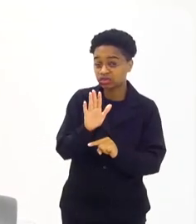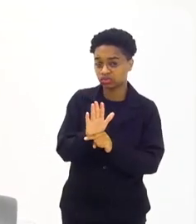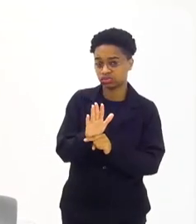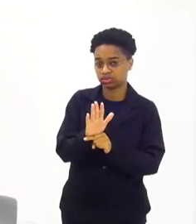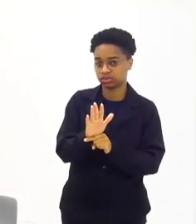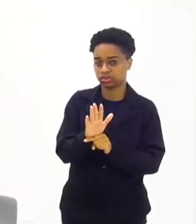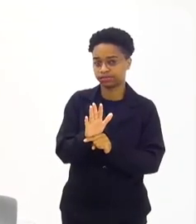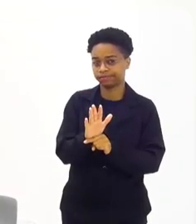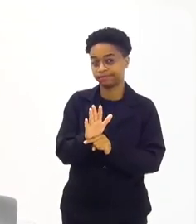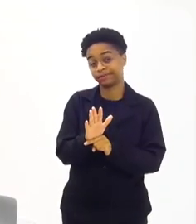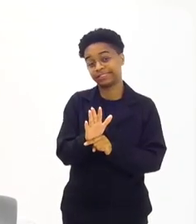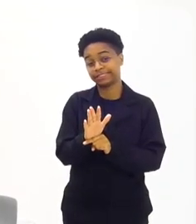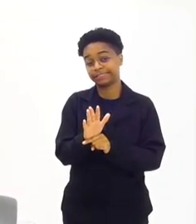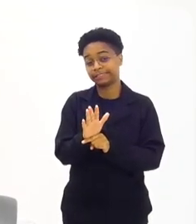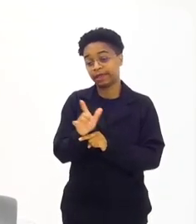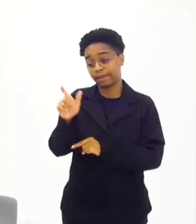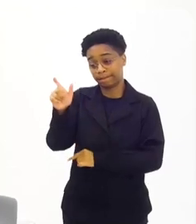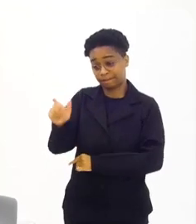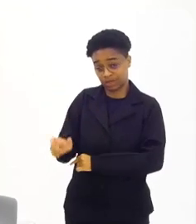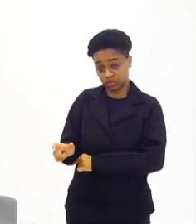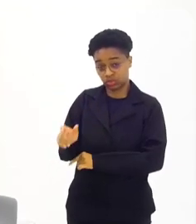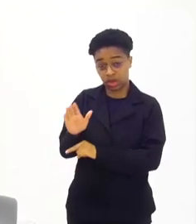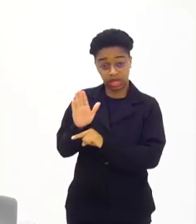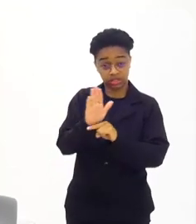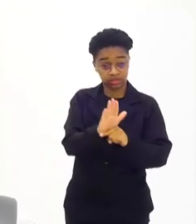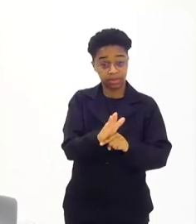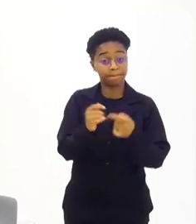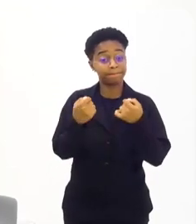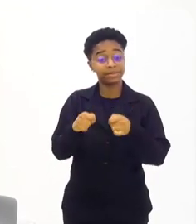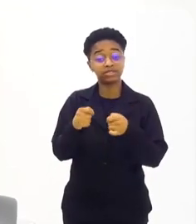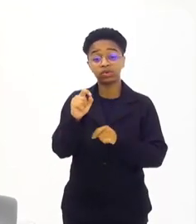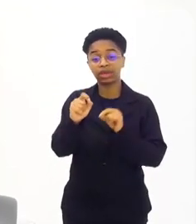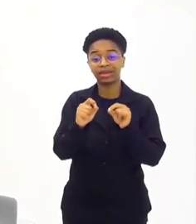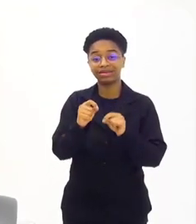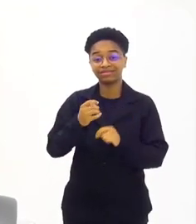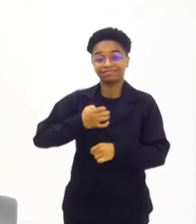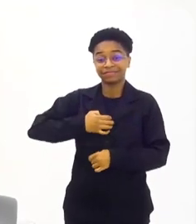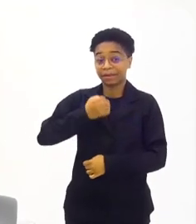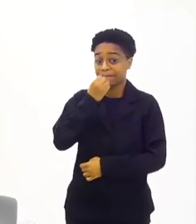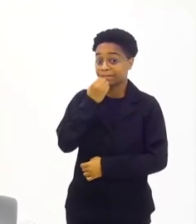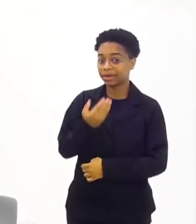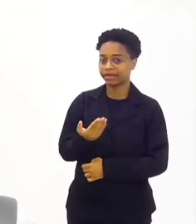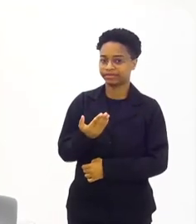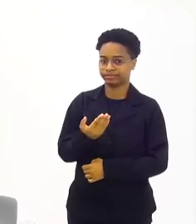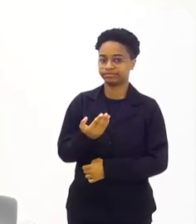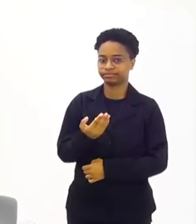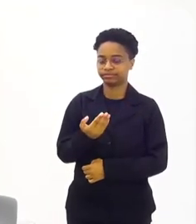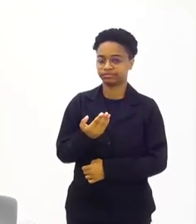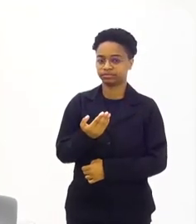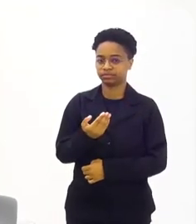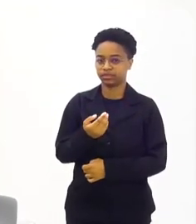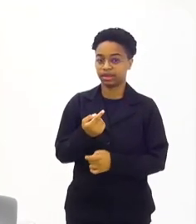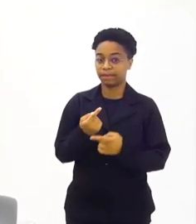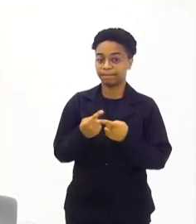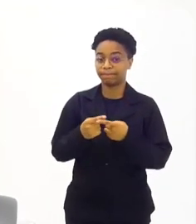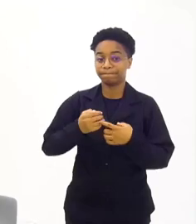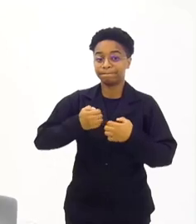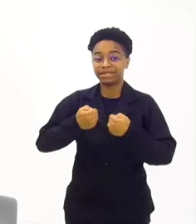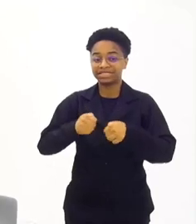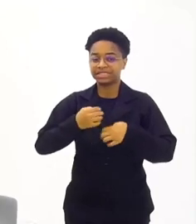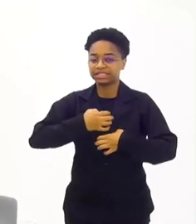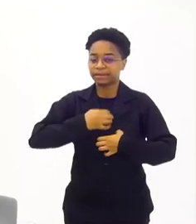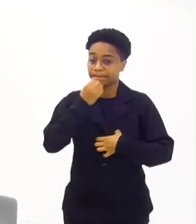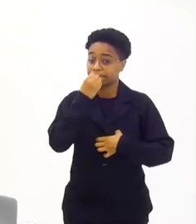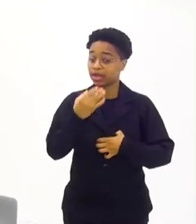voluntariado, a pessoa para ajudar, ela tem que estar primeiro bem, ela tem que estar